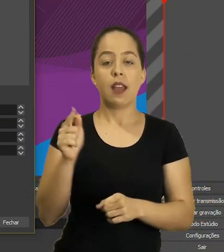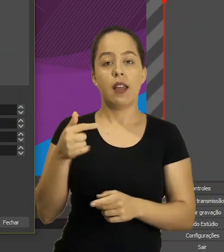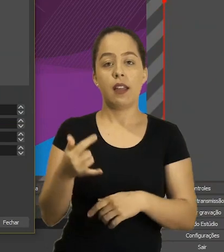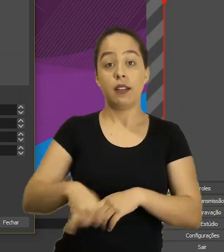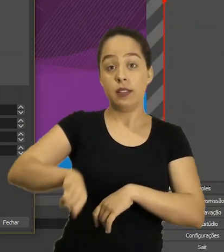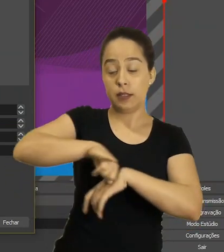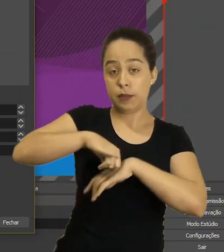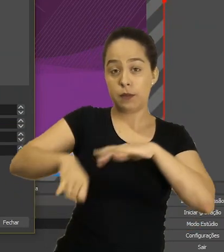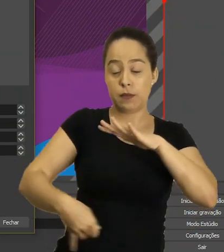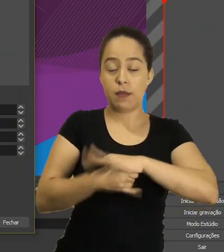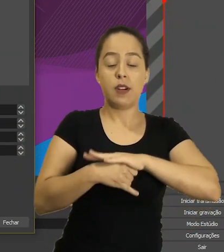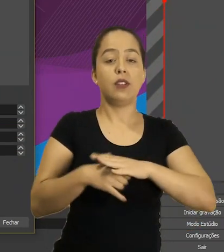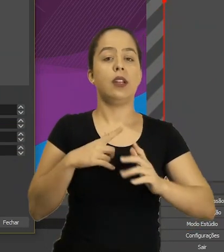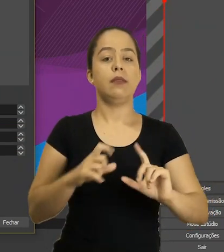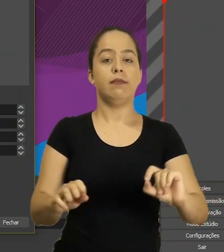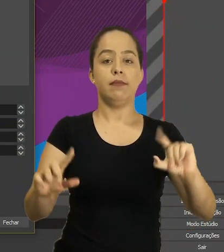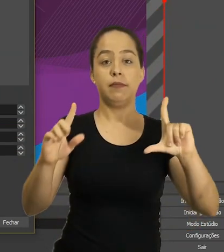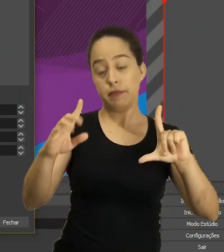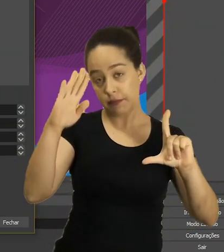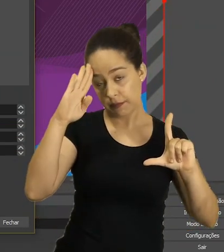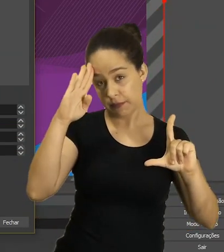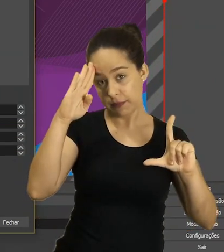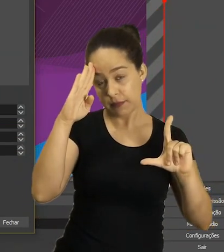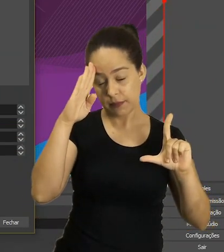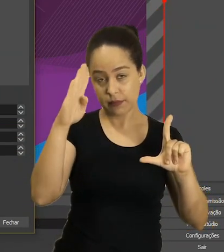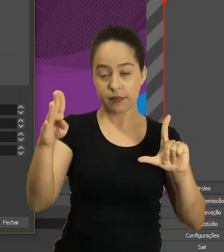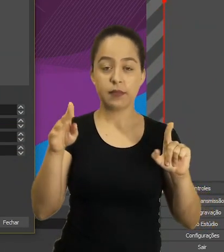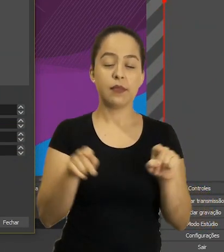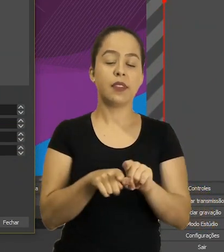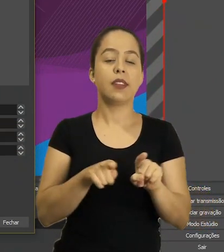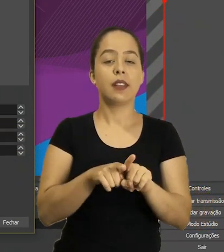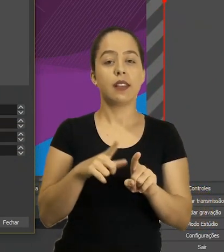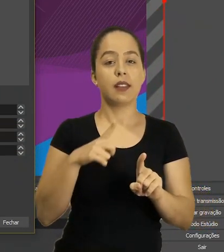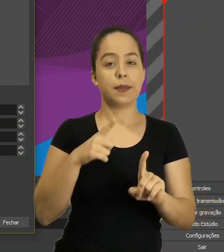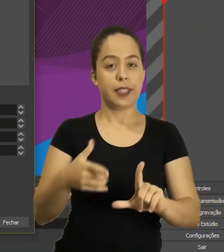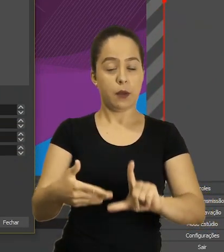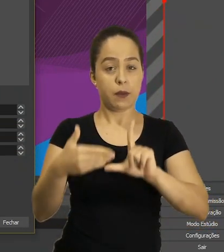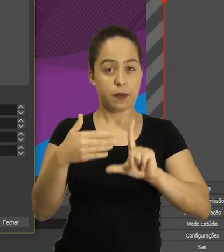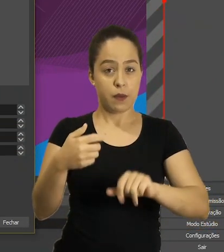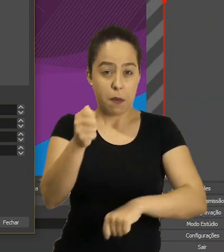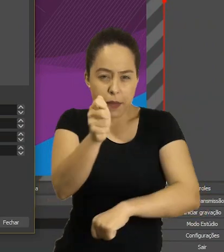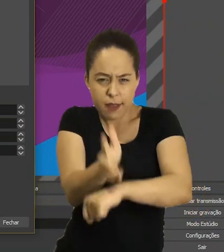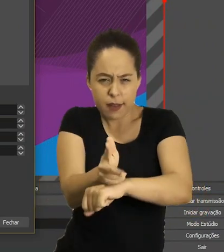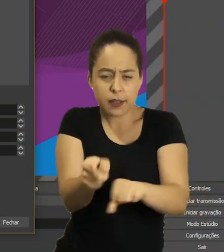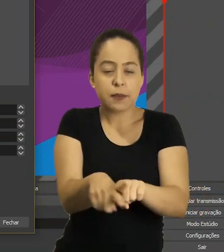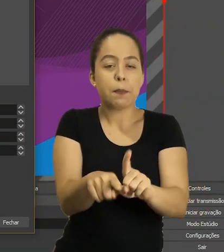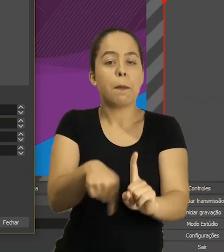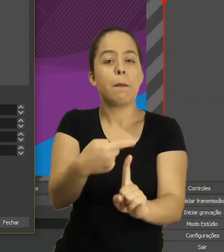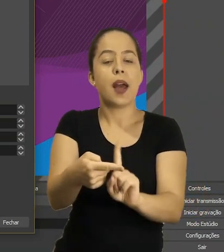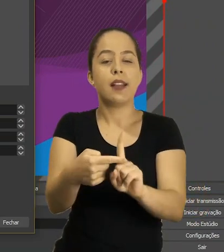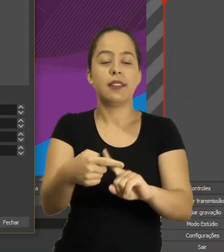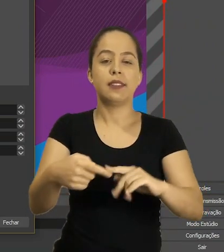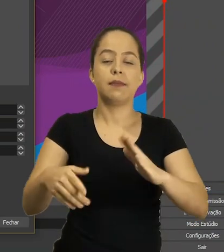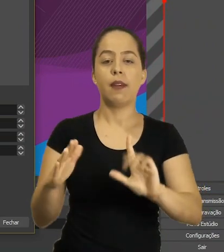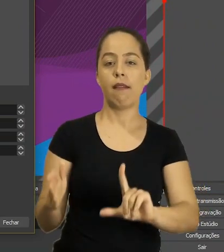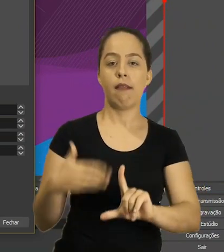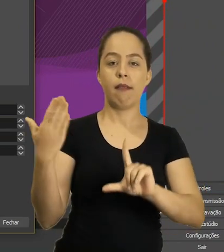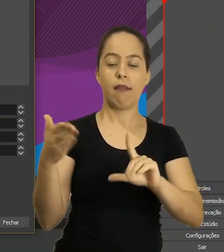apenas essa parte do chat. E a tela principal aqui com o webcam e a apresentação.